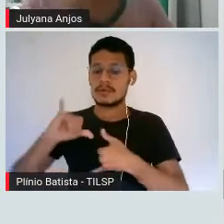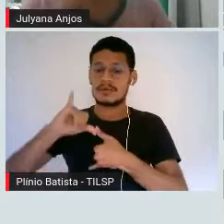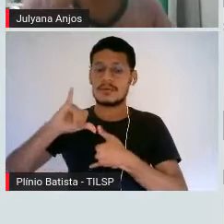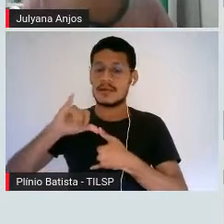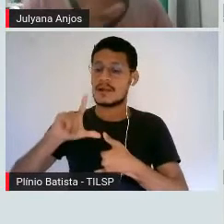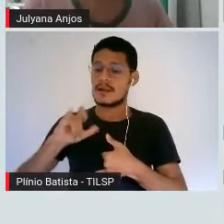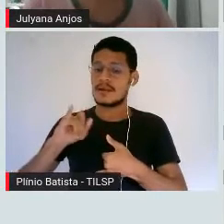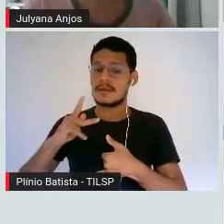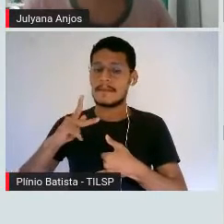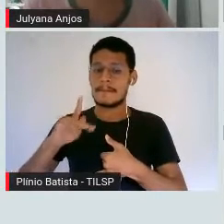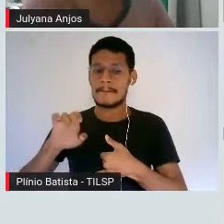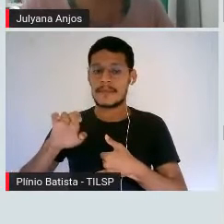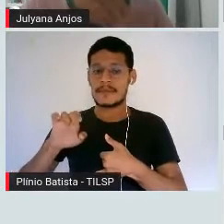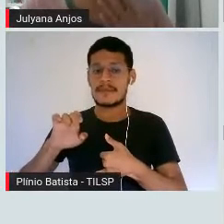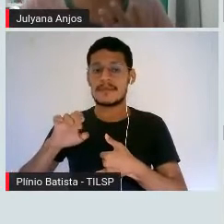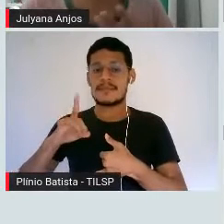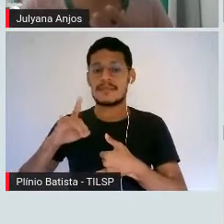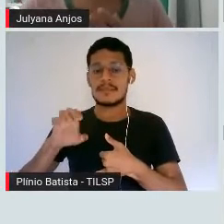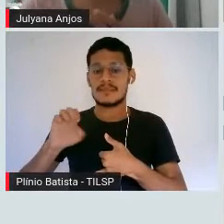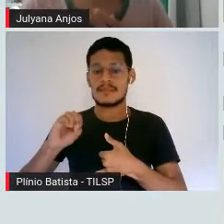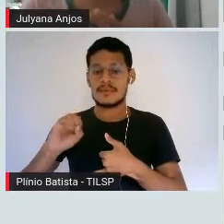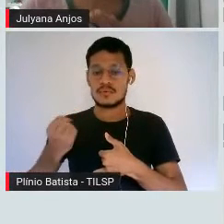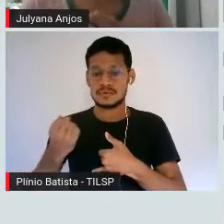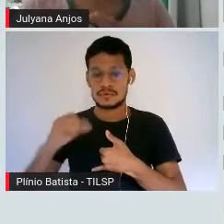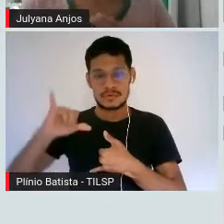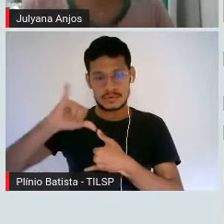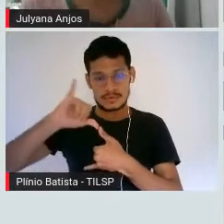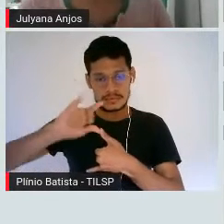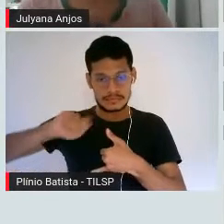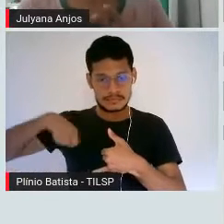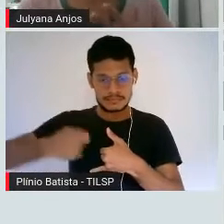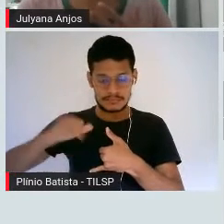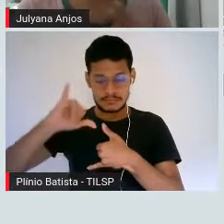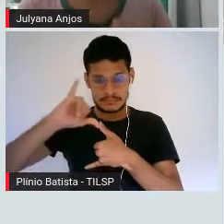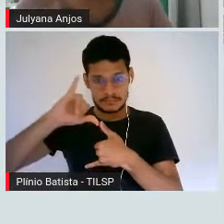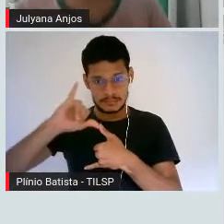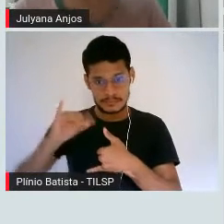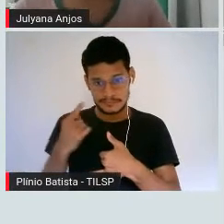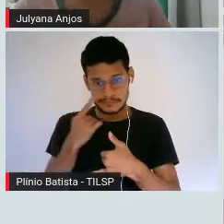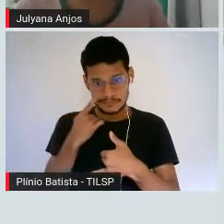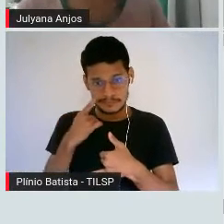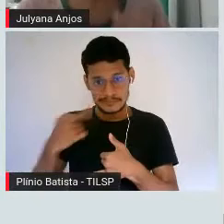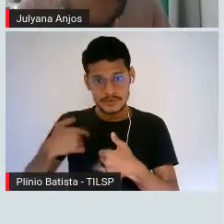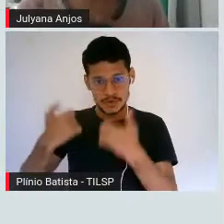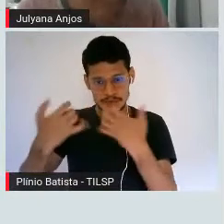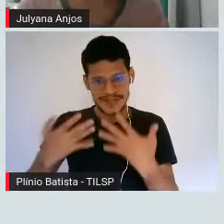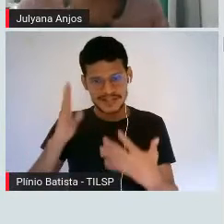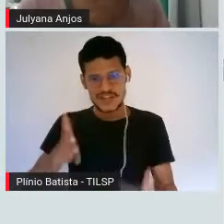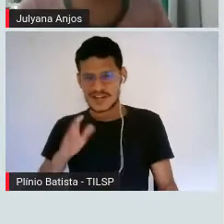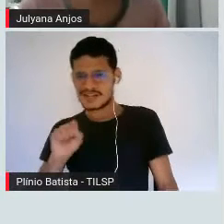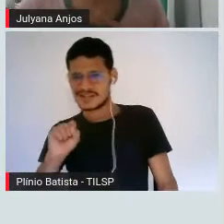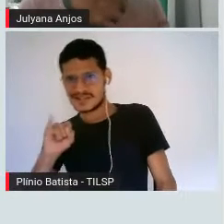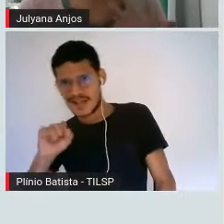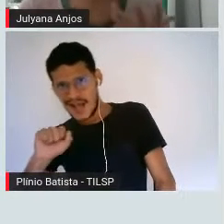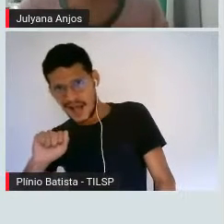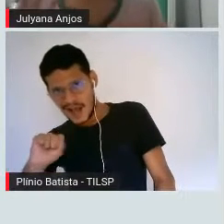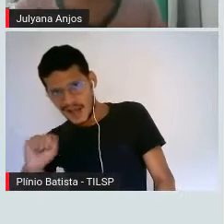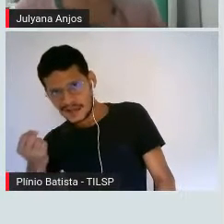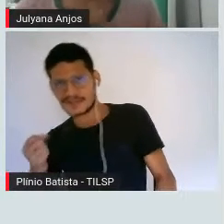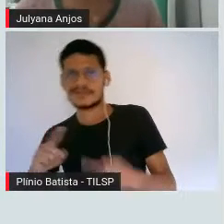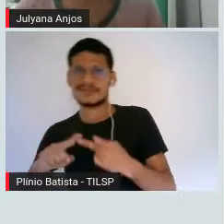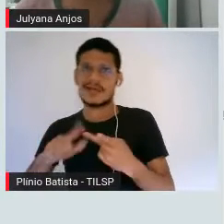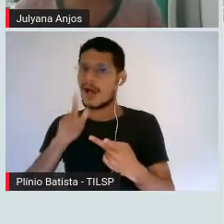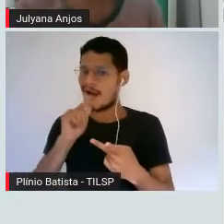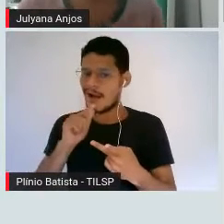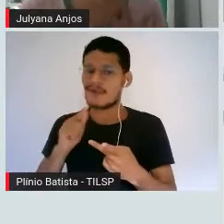tá? Quando a gente vê, principalmente nos sais, a gente viu os sais, a água, a maioria das estruturas,